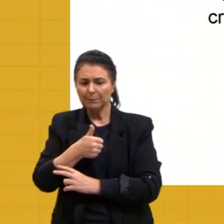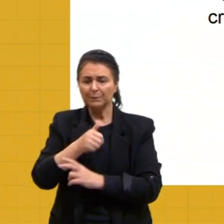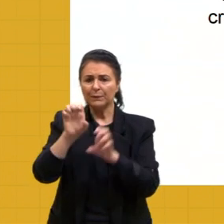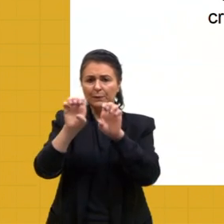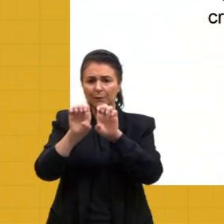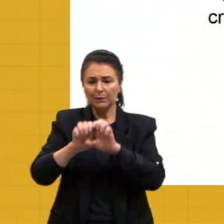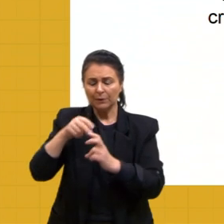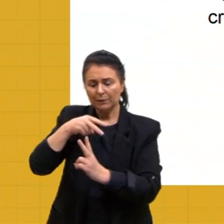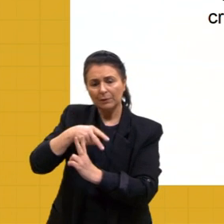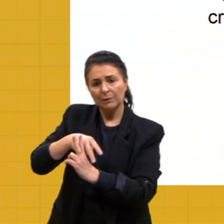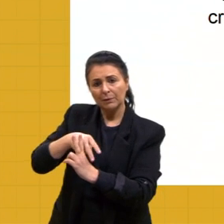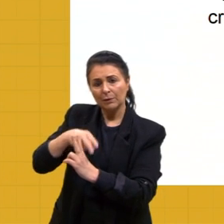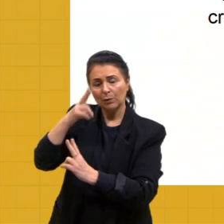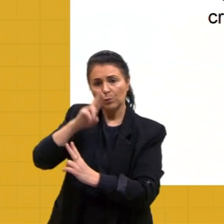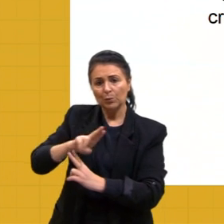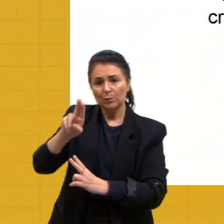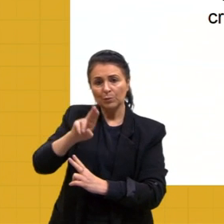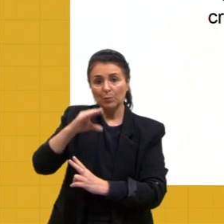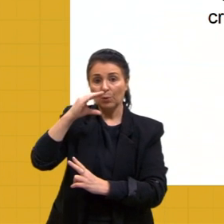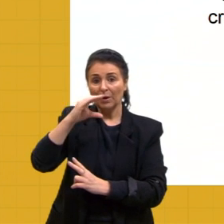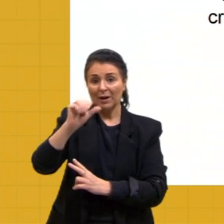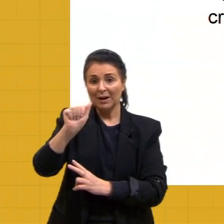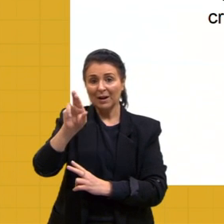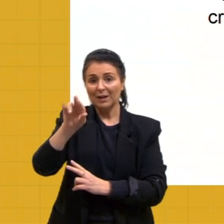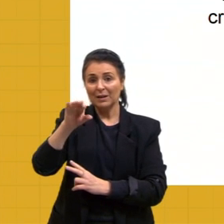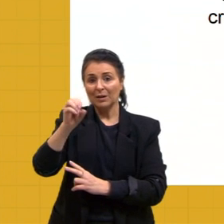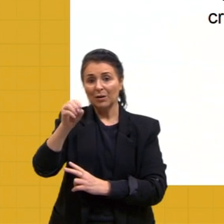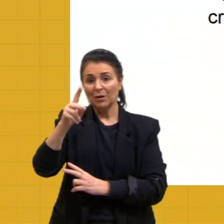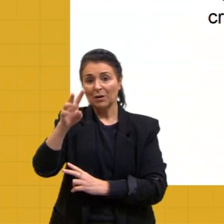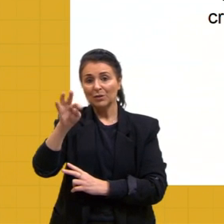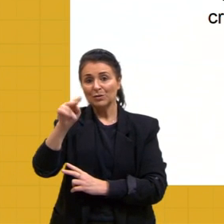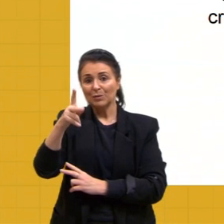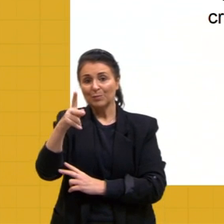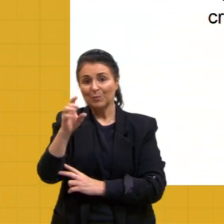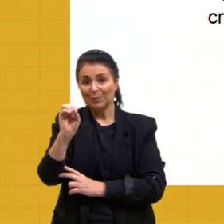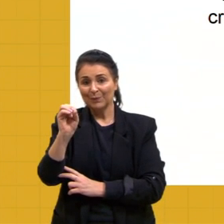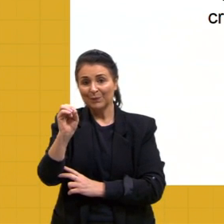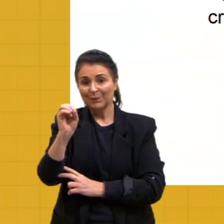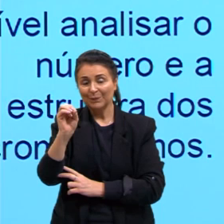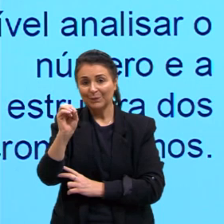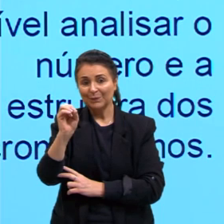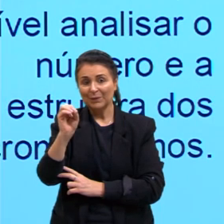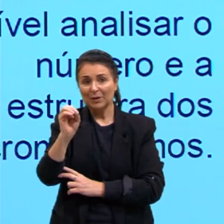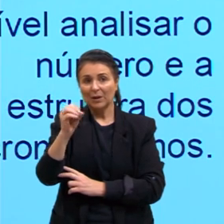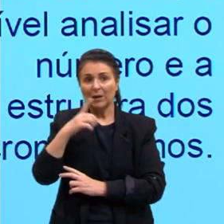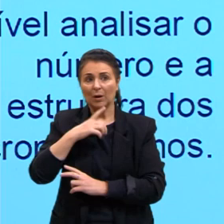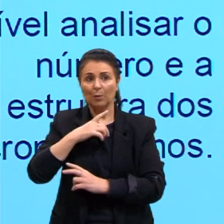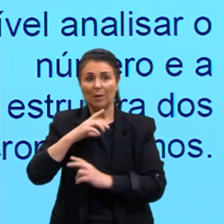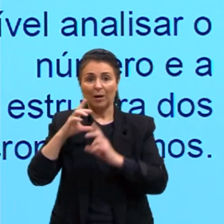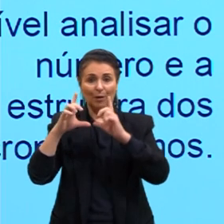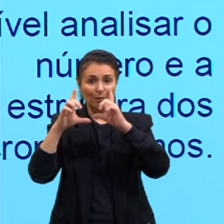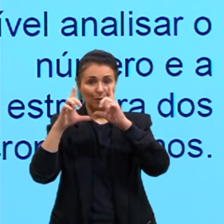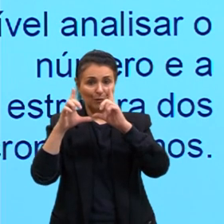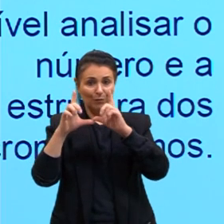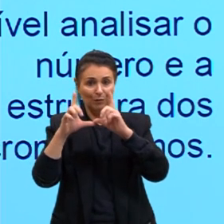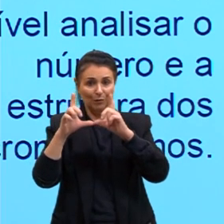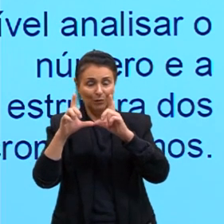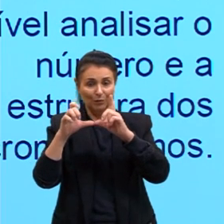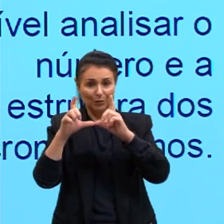cromossomos através do cariótipo. Então, aqui é uma foto do